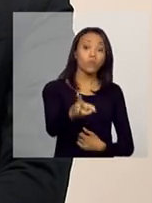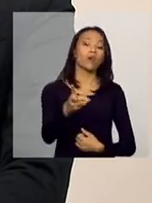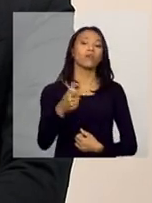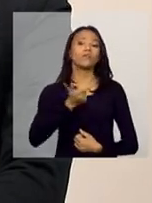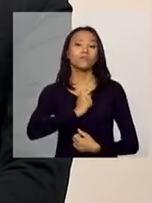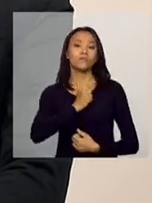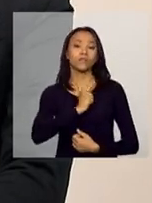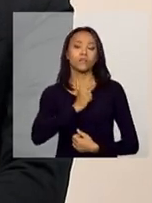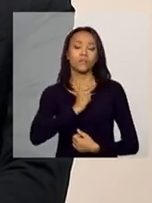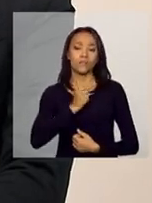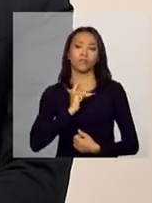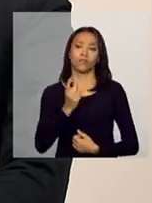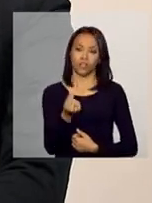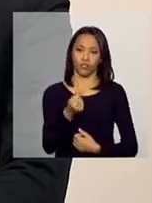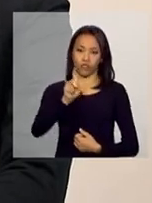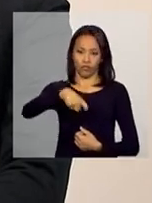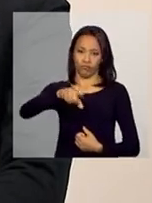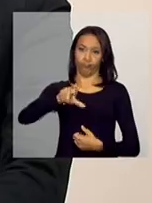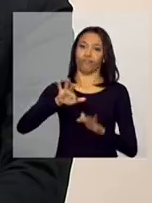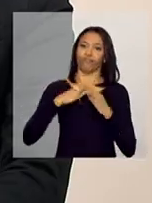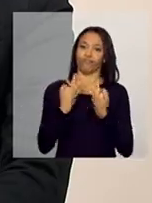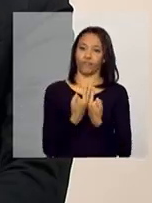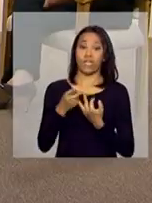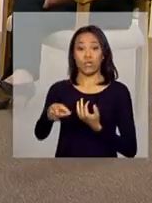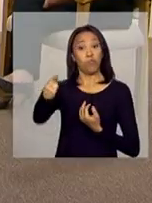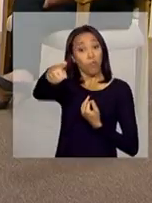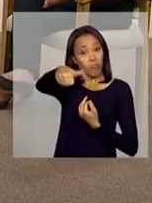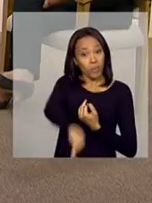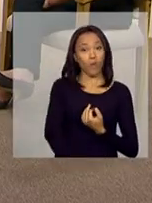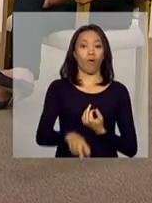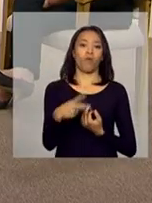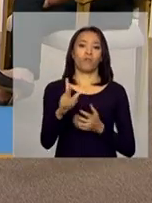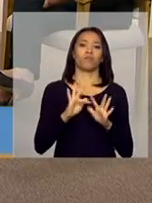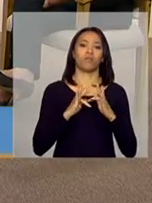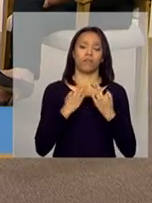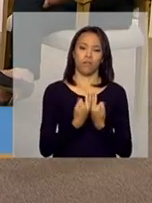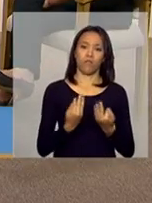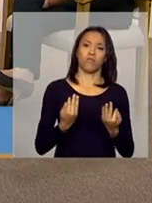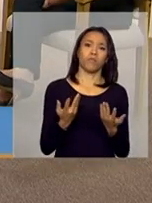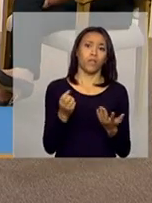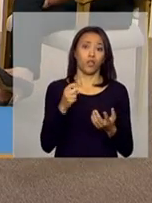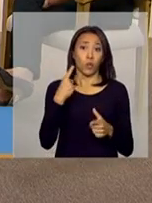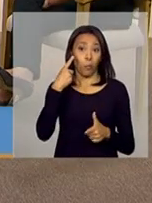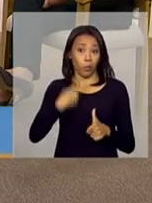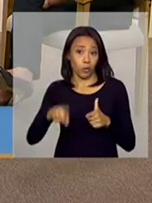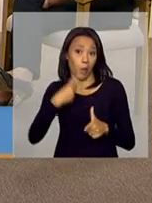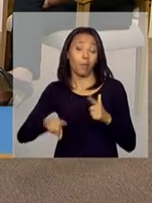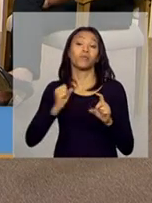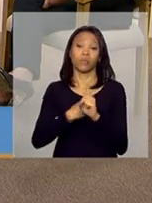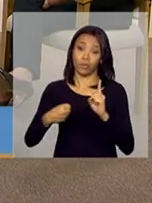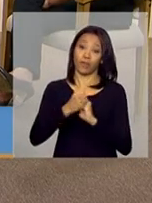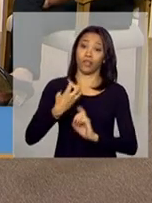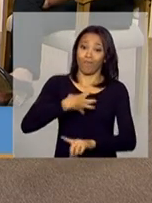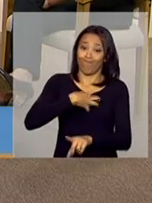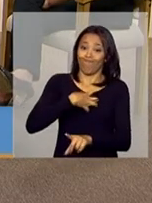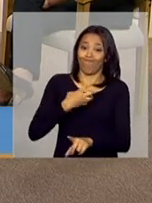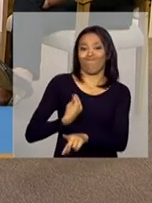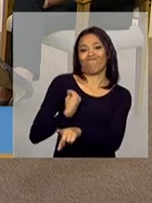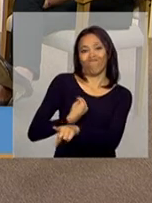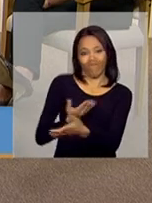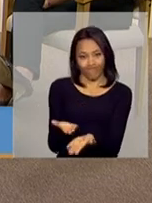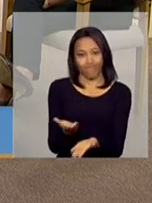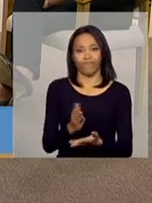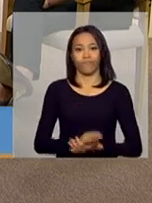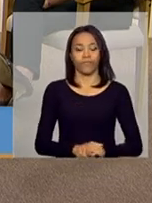esse recurso. E não agrave ainda mais as situações de vulnerabilidade ou risco social que essa família vivencia. Até porque se, então,